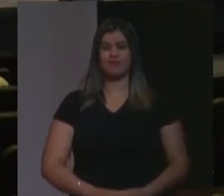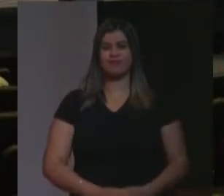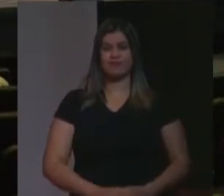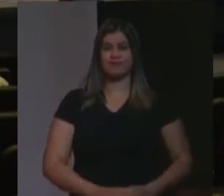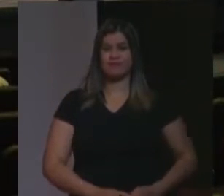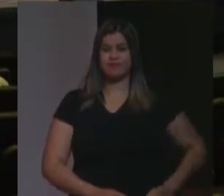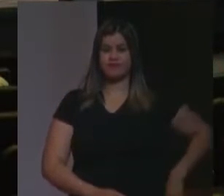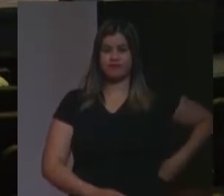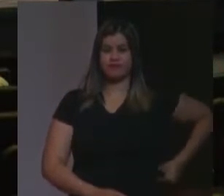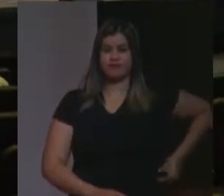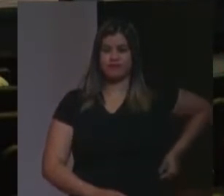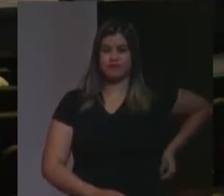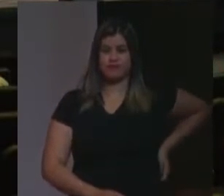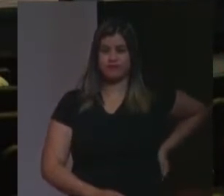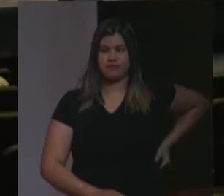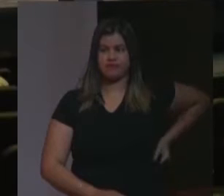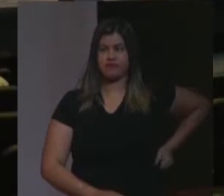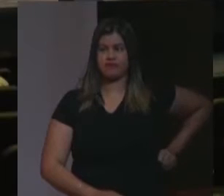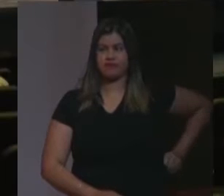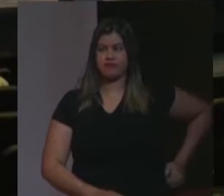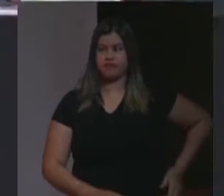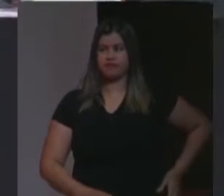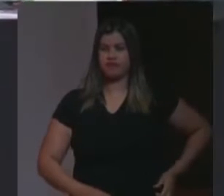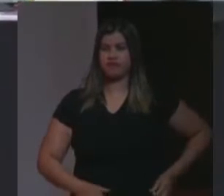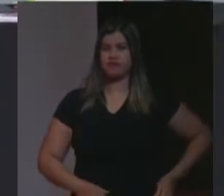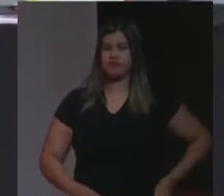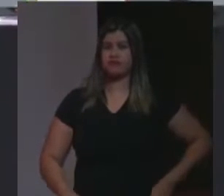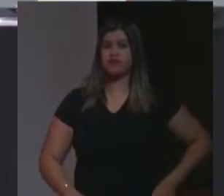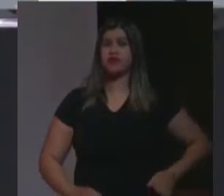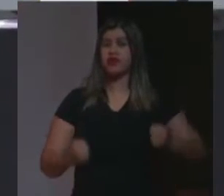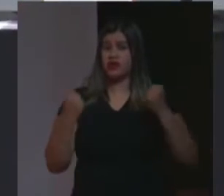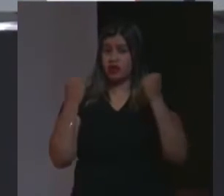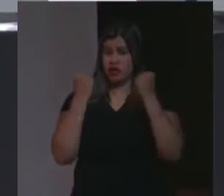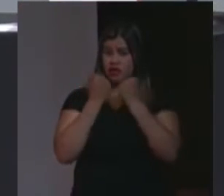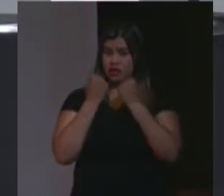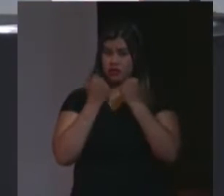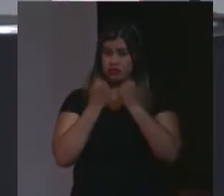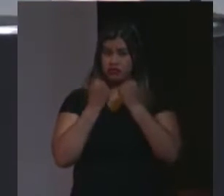eu pergunto se a defesa vai fazer uso da tréplica.